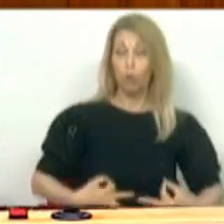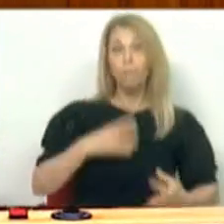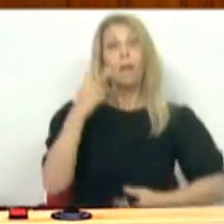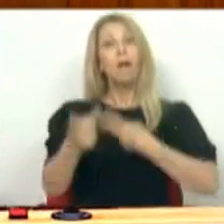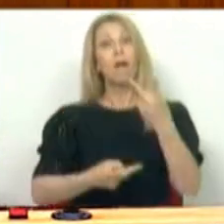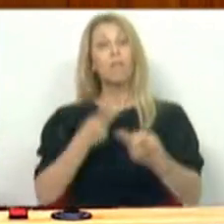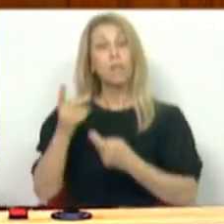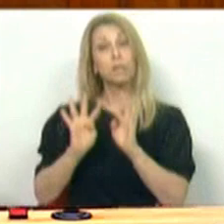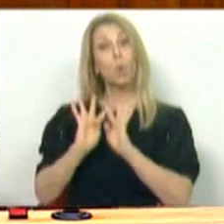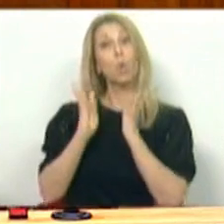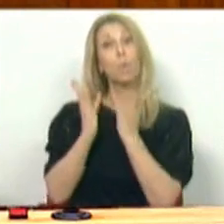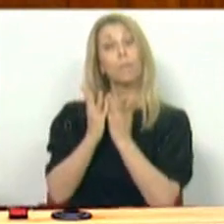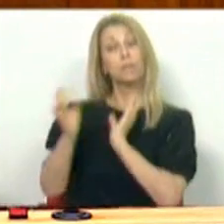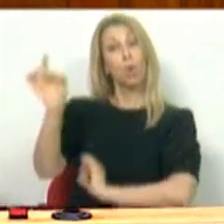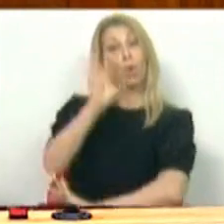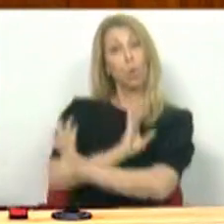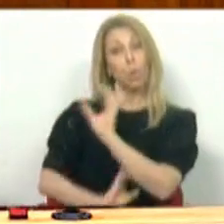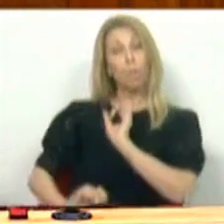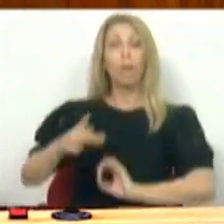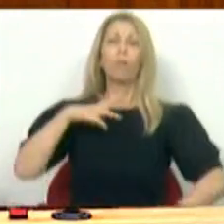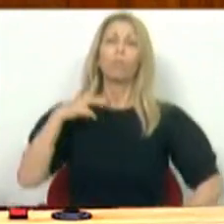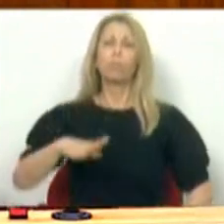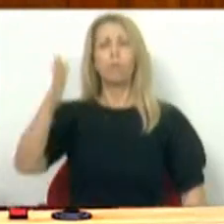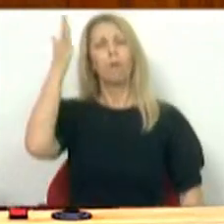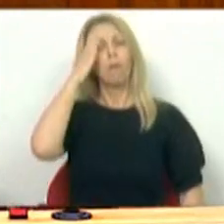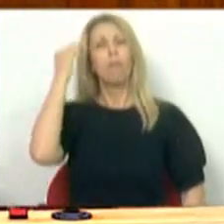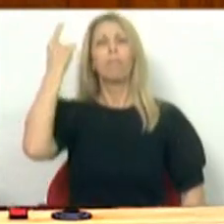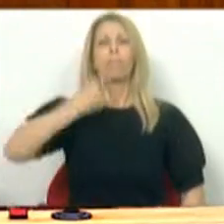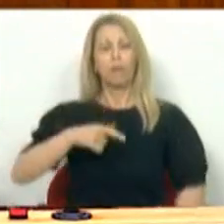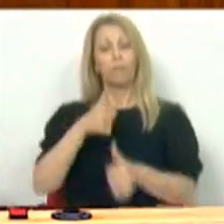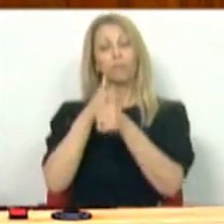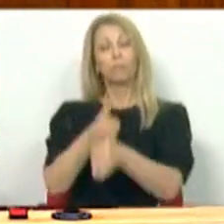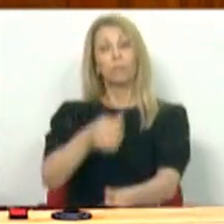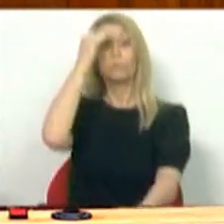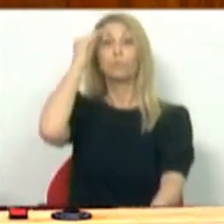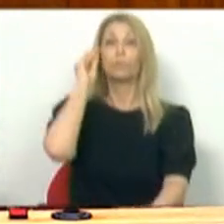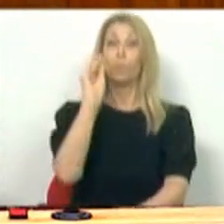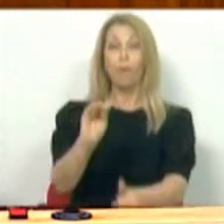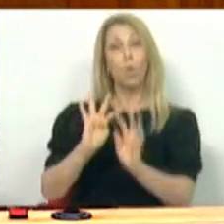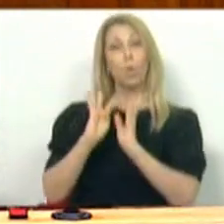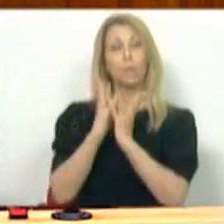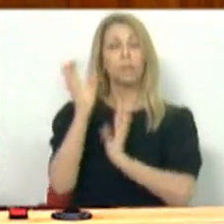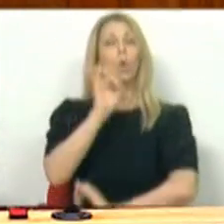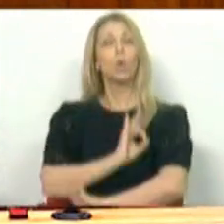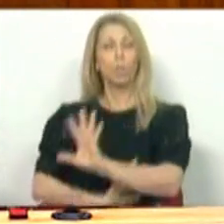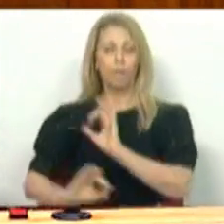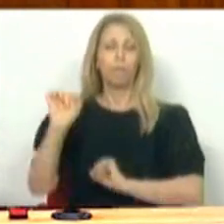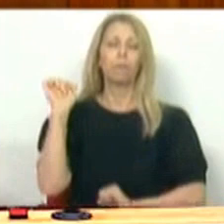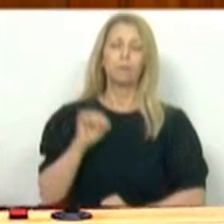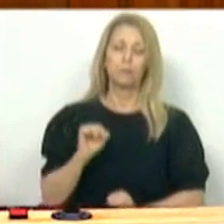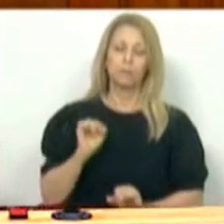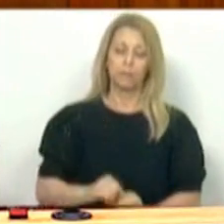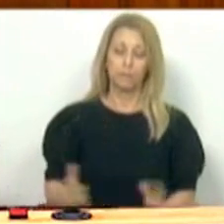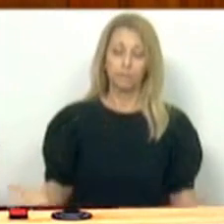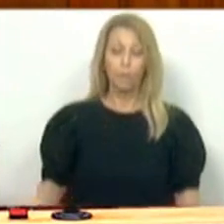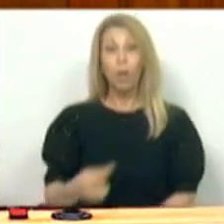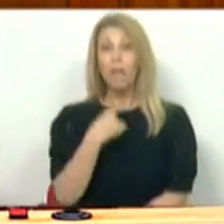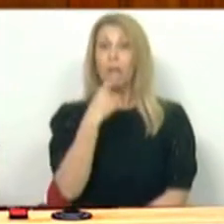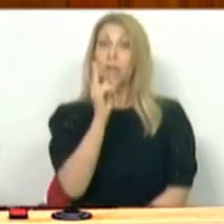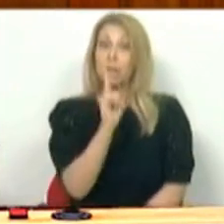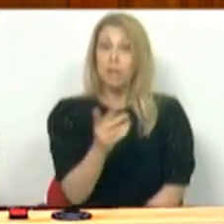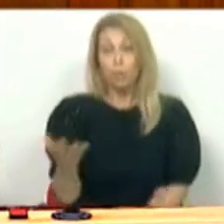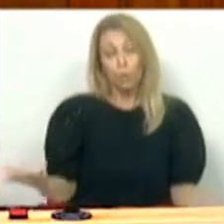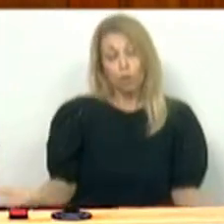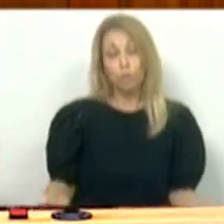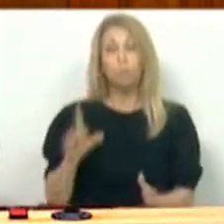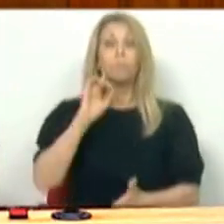Europeia, Portugal entende dever acompanhar a recomendação da Comissão Europeia. Isto dito, é